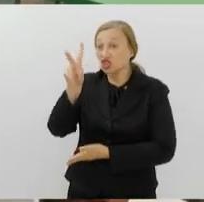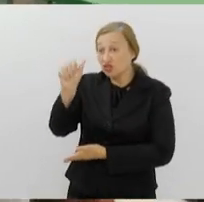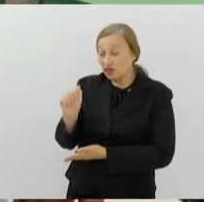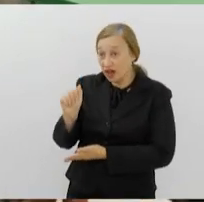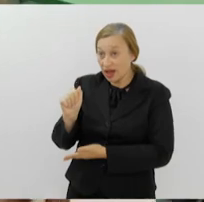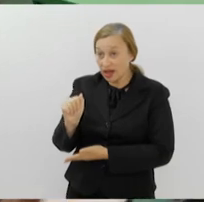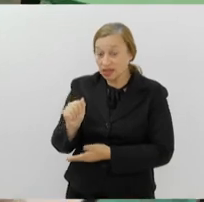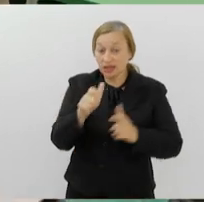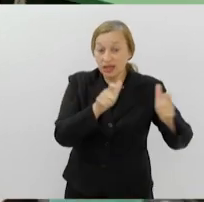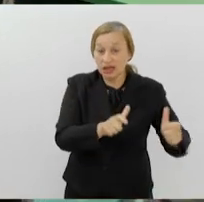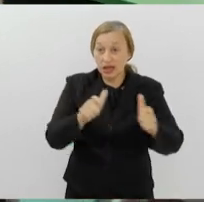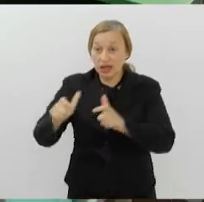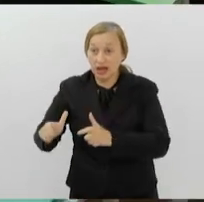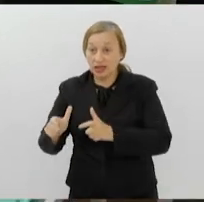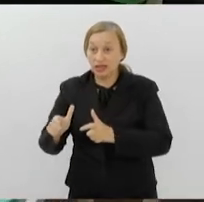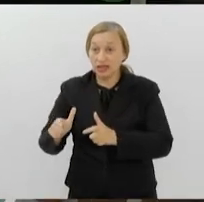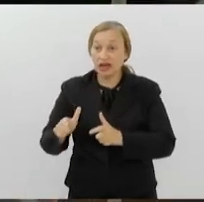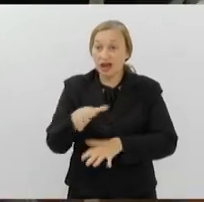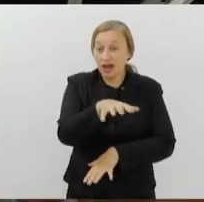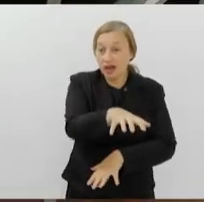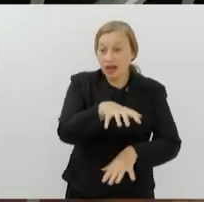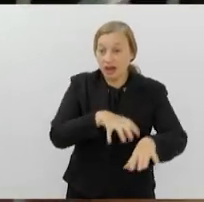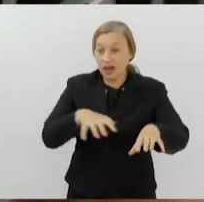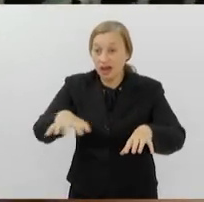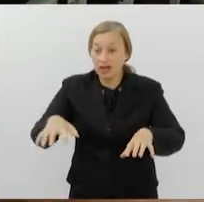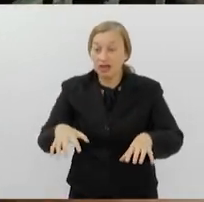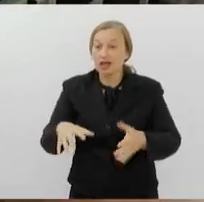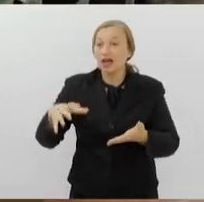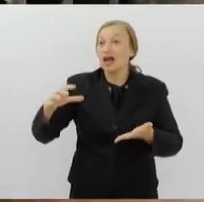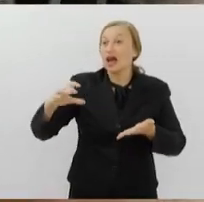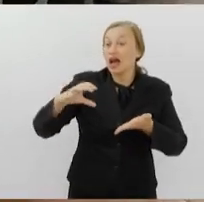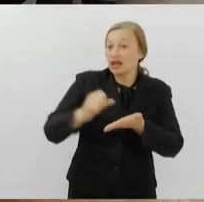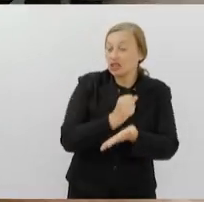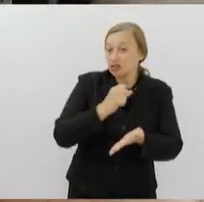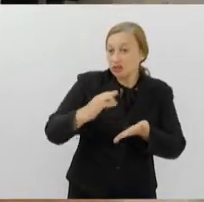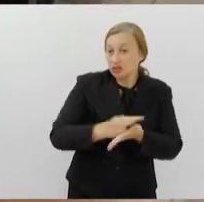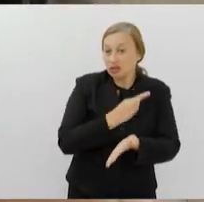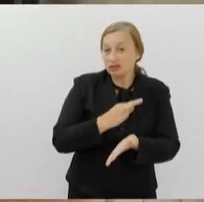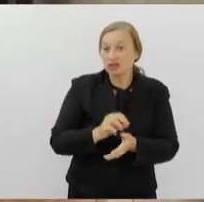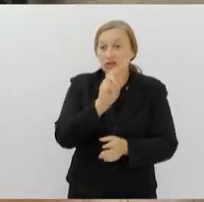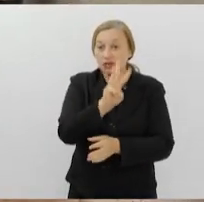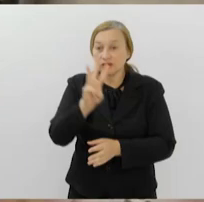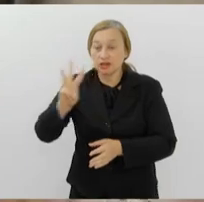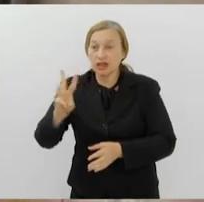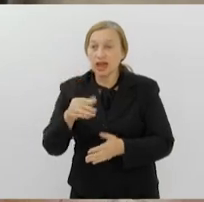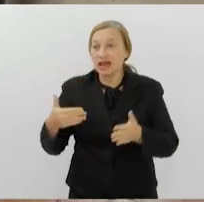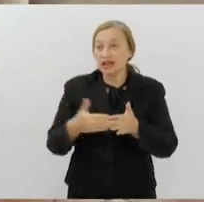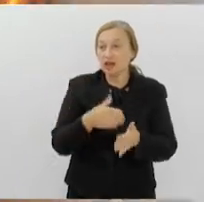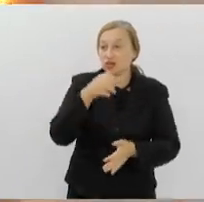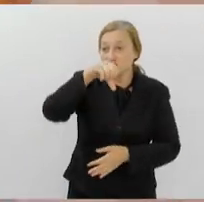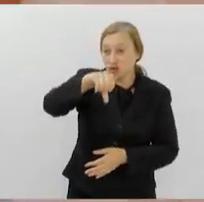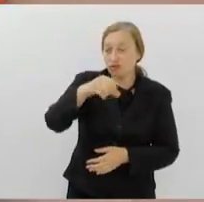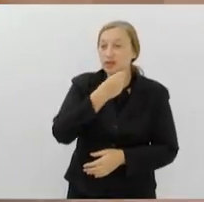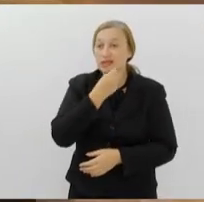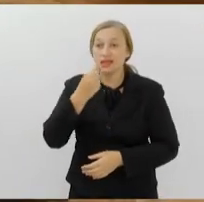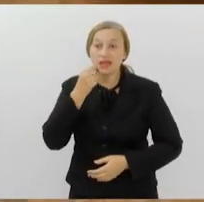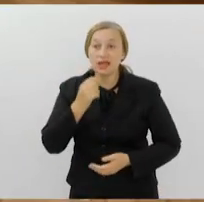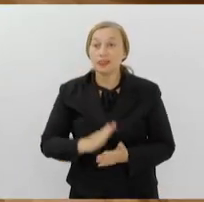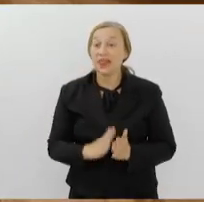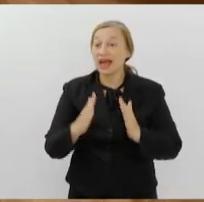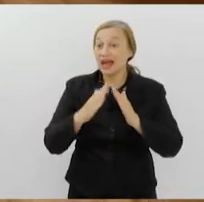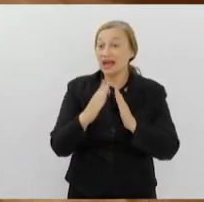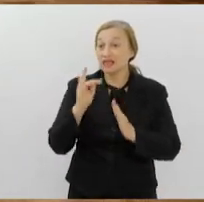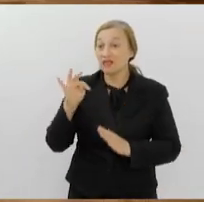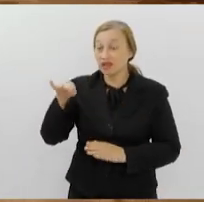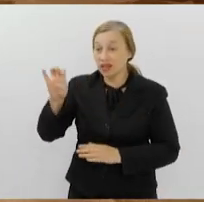remanescentes em cada curso e unidade. As inscrições devem ser feitas pelo site até o dia 9 de setembro. A Casa França